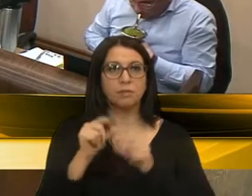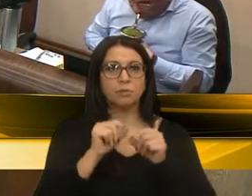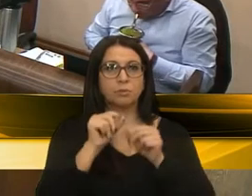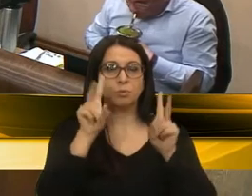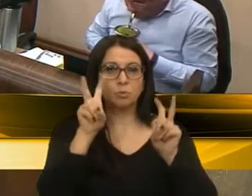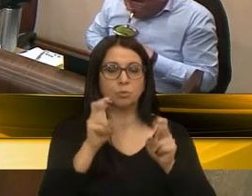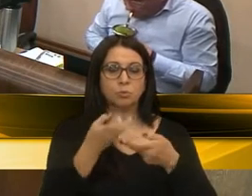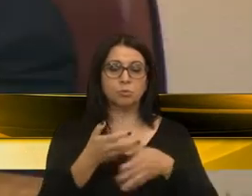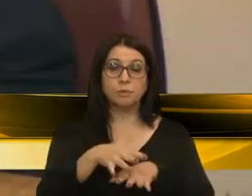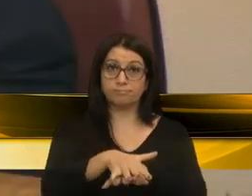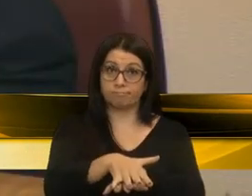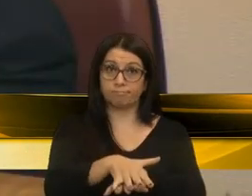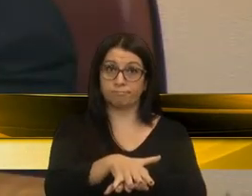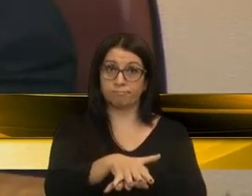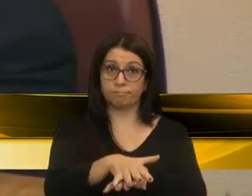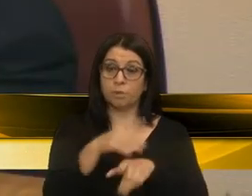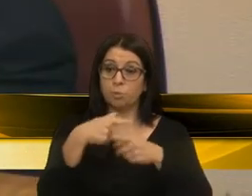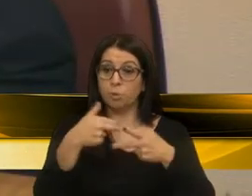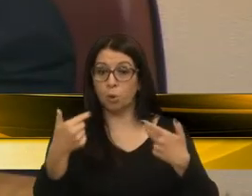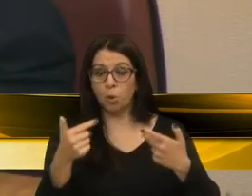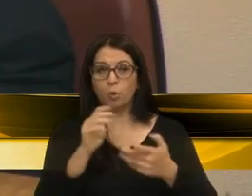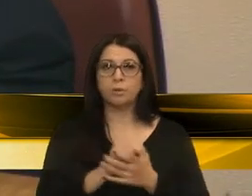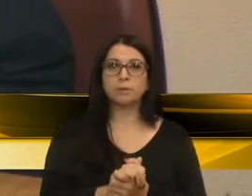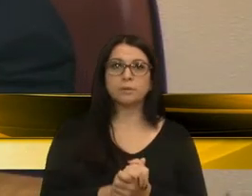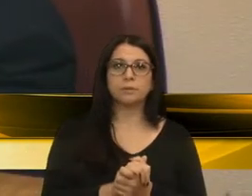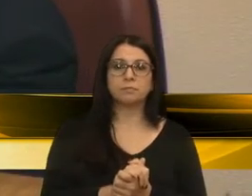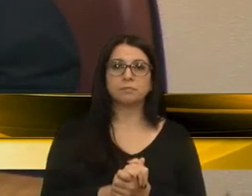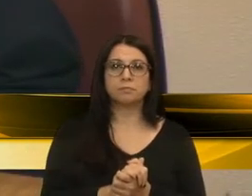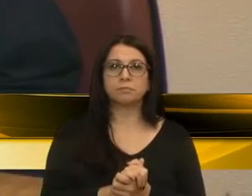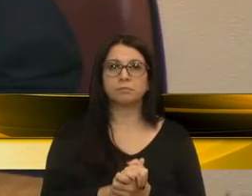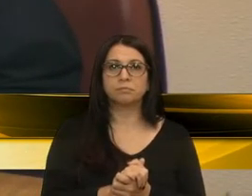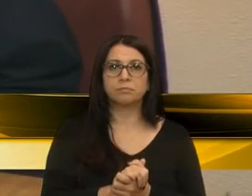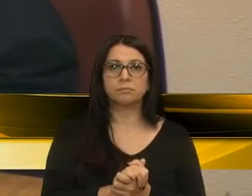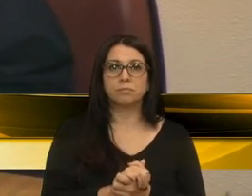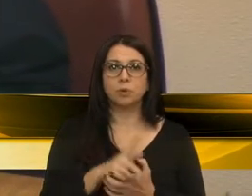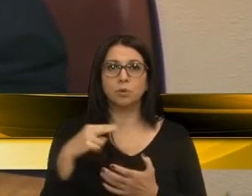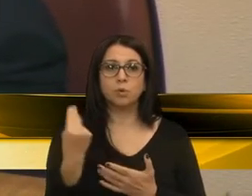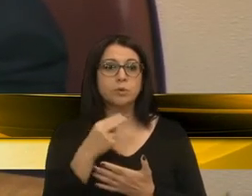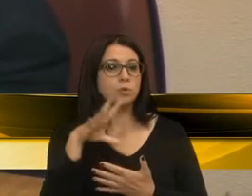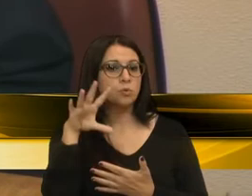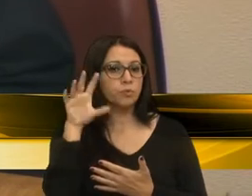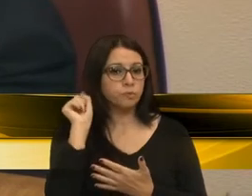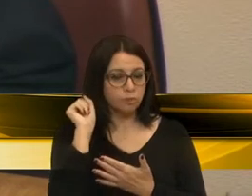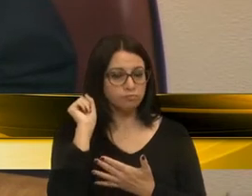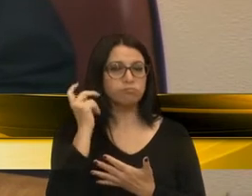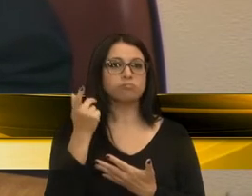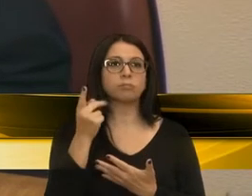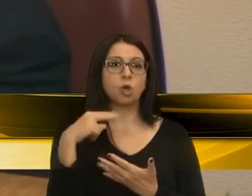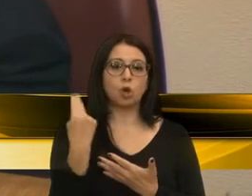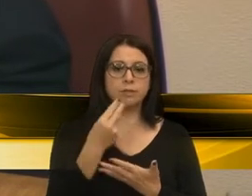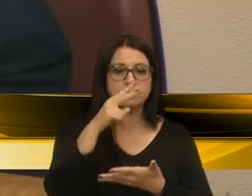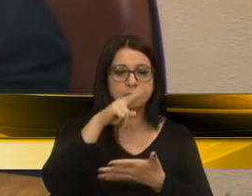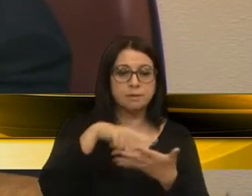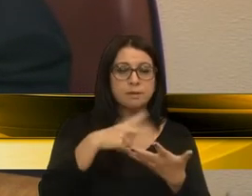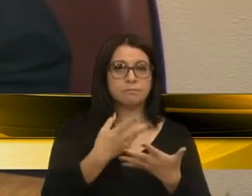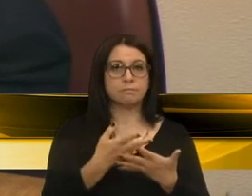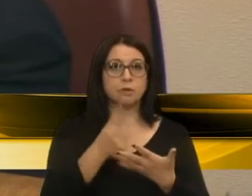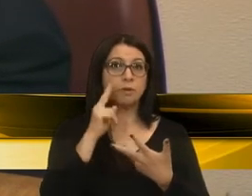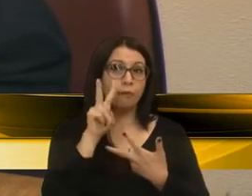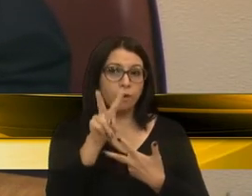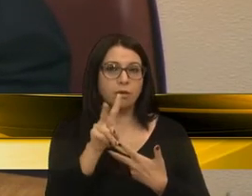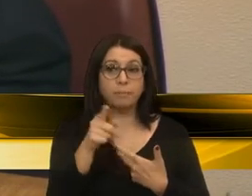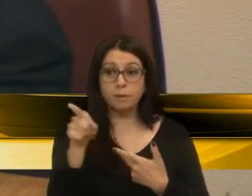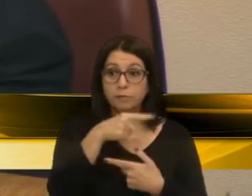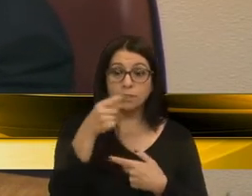assunto de inclusão. Porque uma coisa é nós ouvirmos, nós lermos, mas o senhor